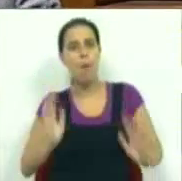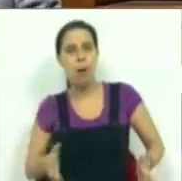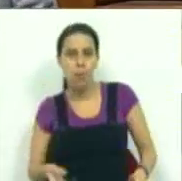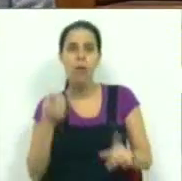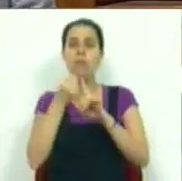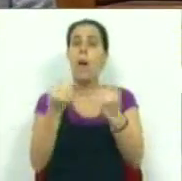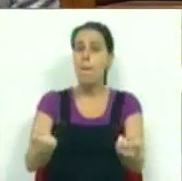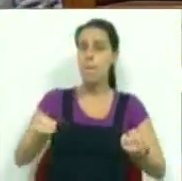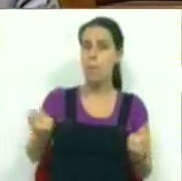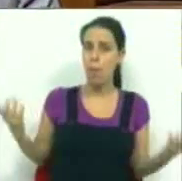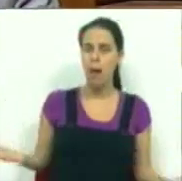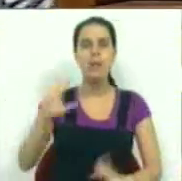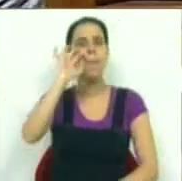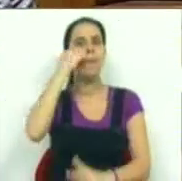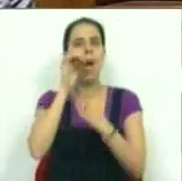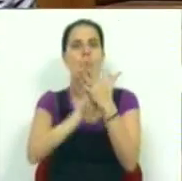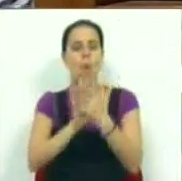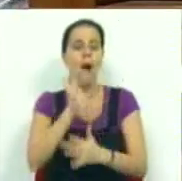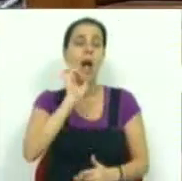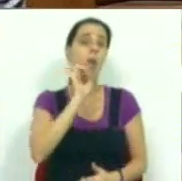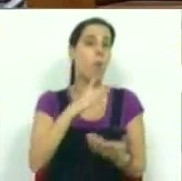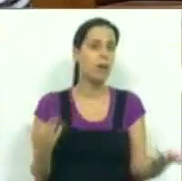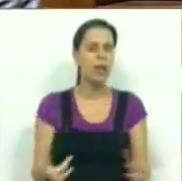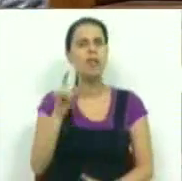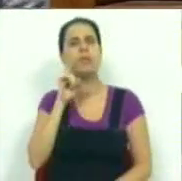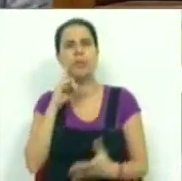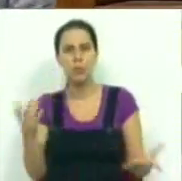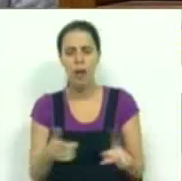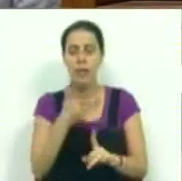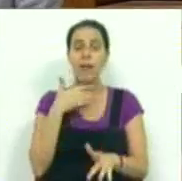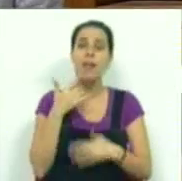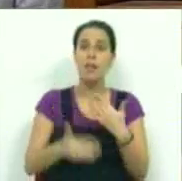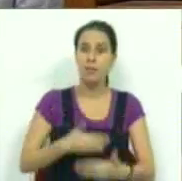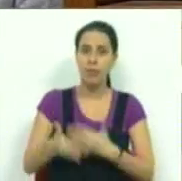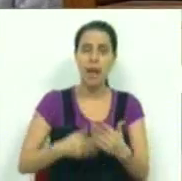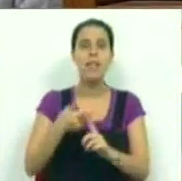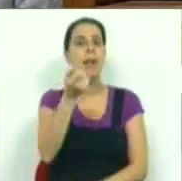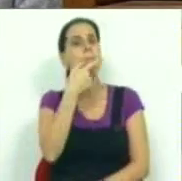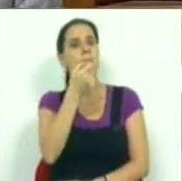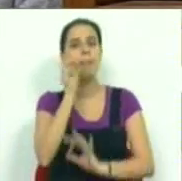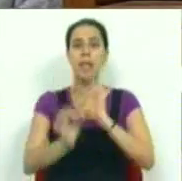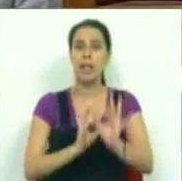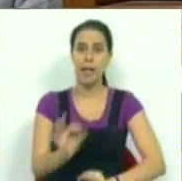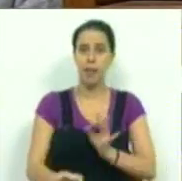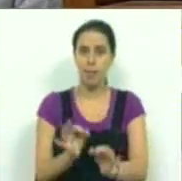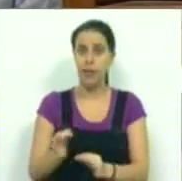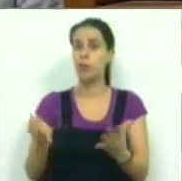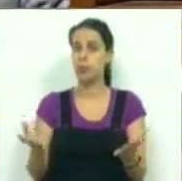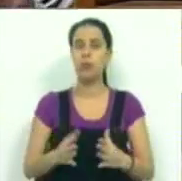combate pela poupança, sem prejuízo da qualidade, da segurança e da eficácia dos medicamentos e dos tratamentos.